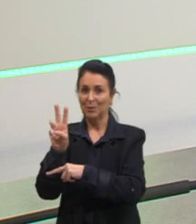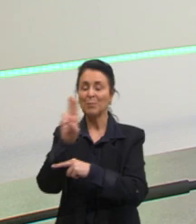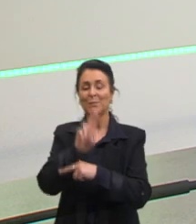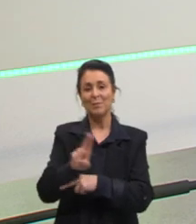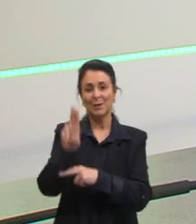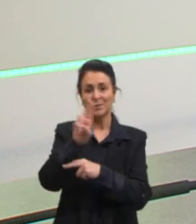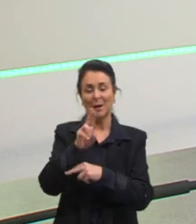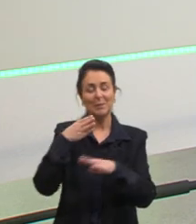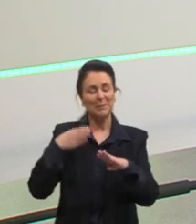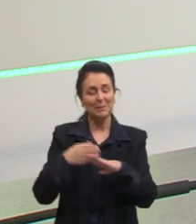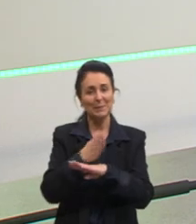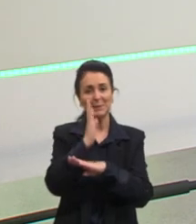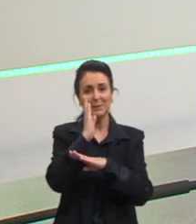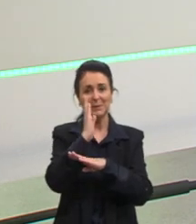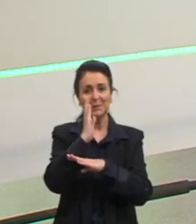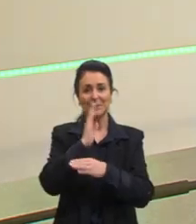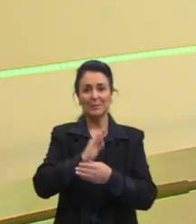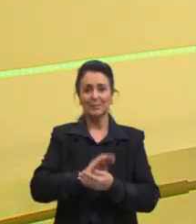Partilo, e